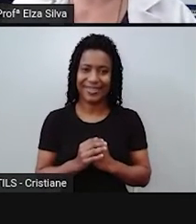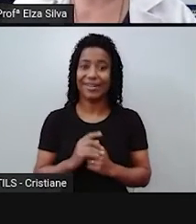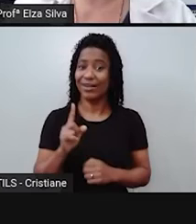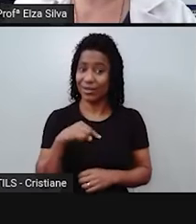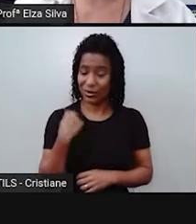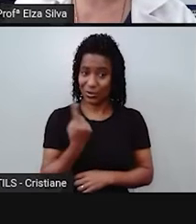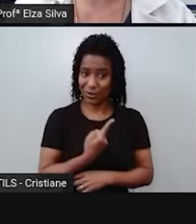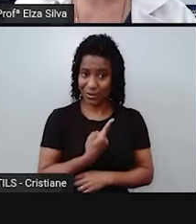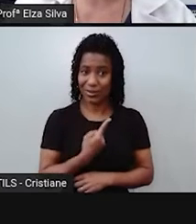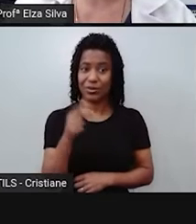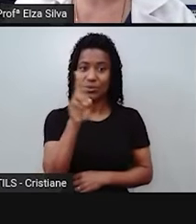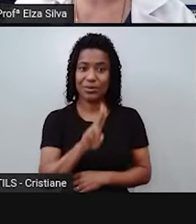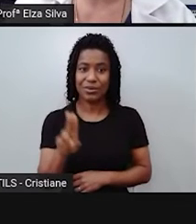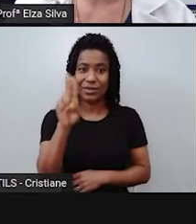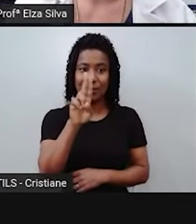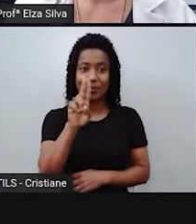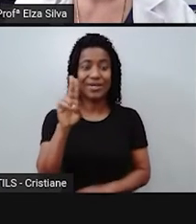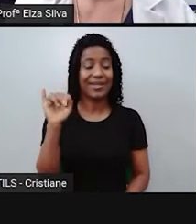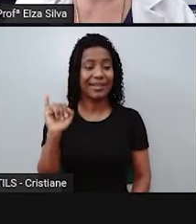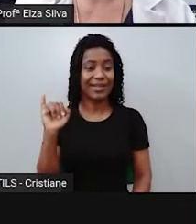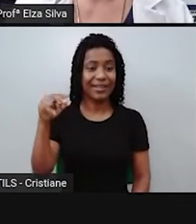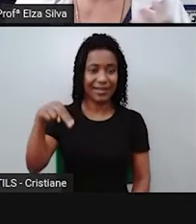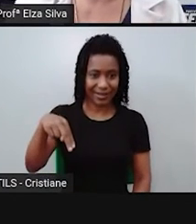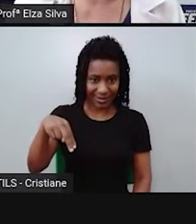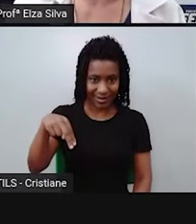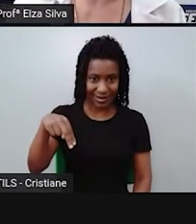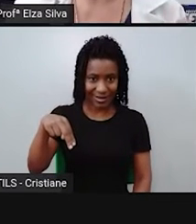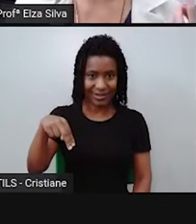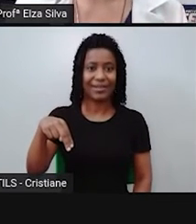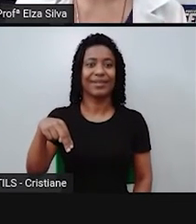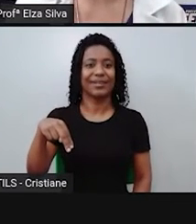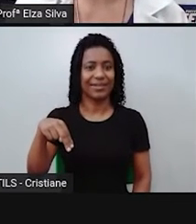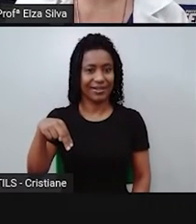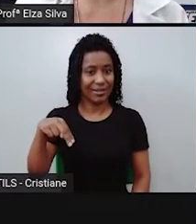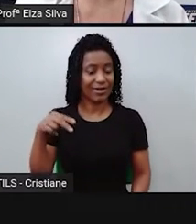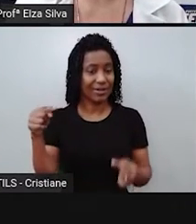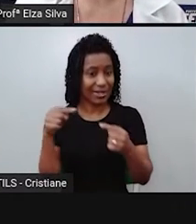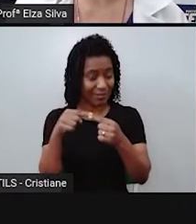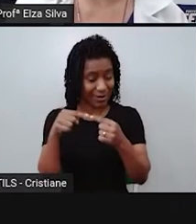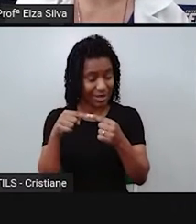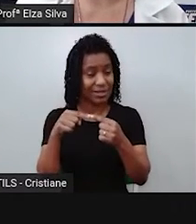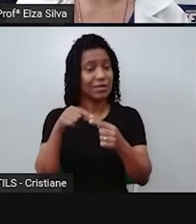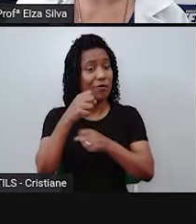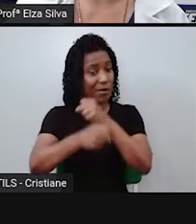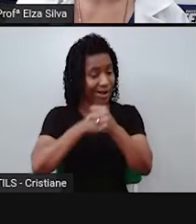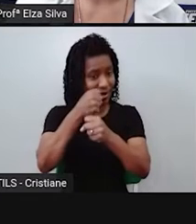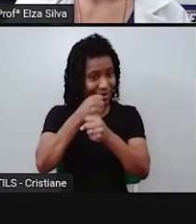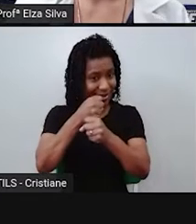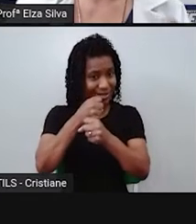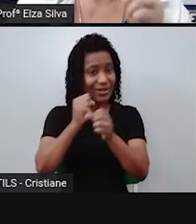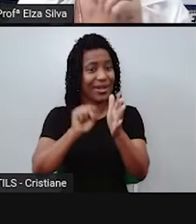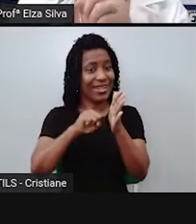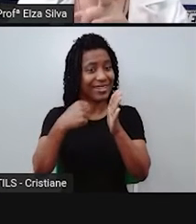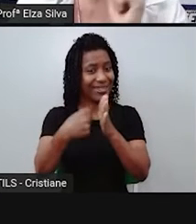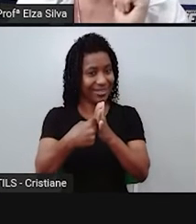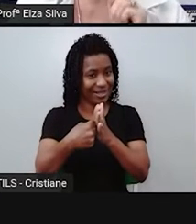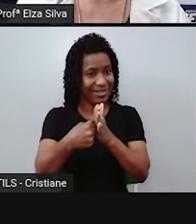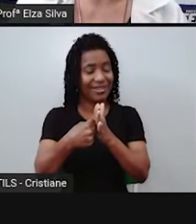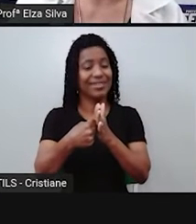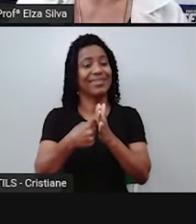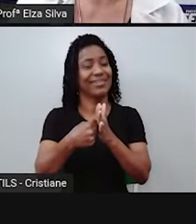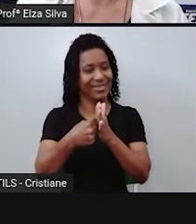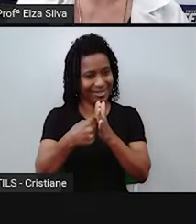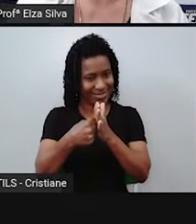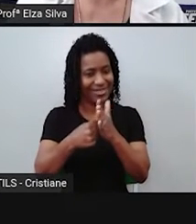utilizamos in com anos, décadas e séculos. We use